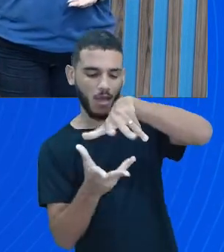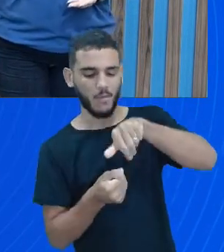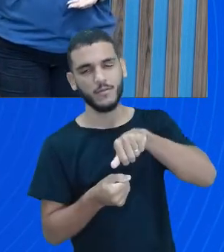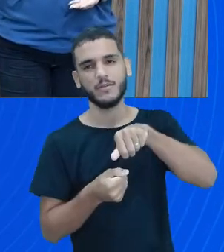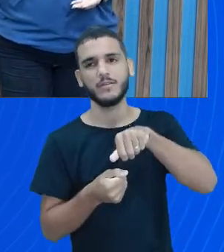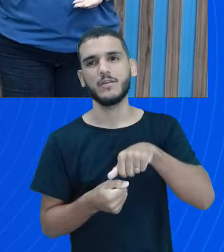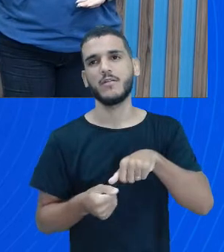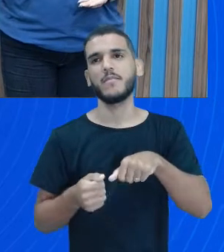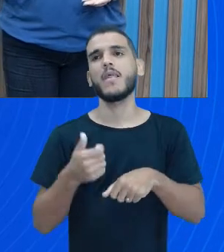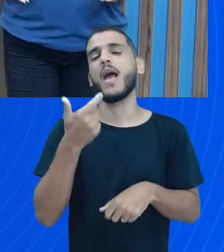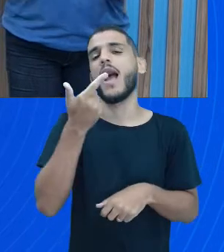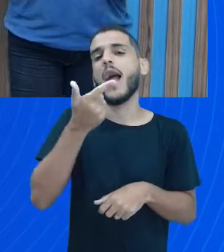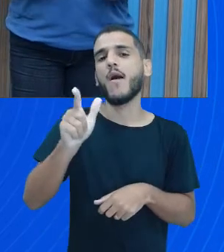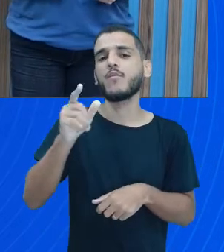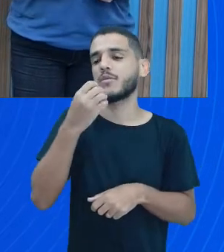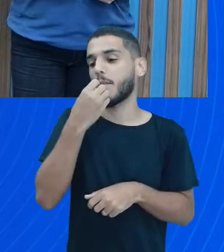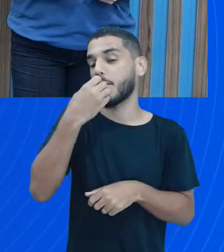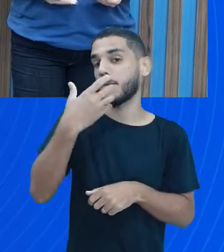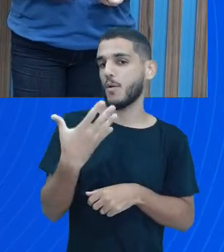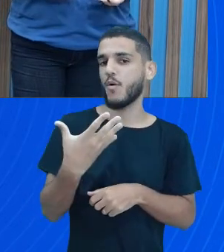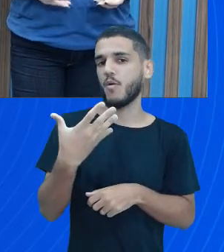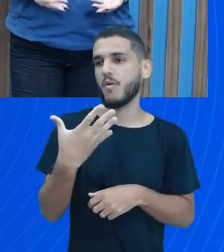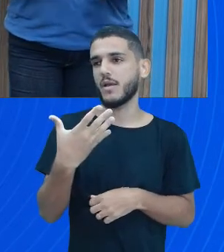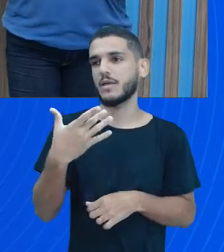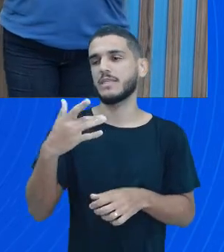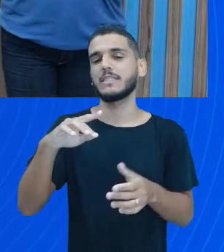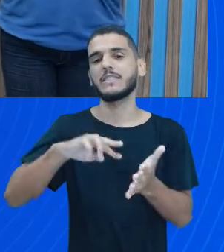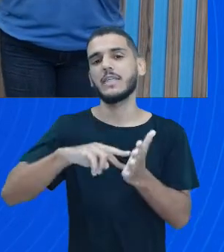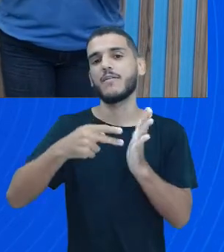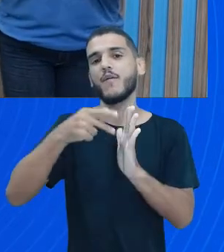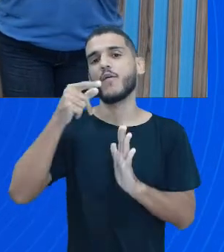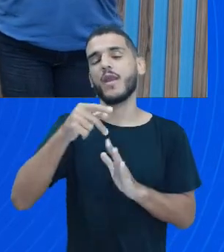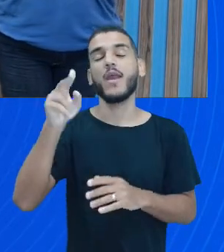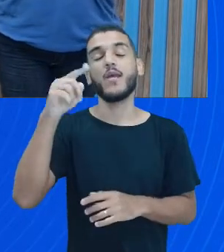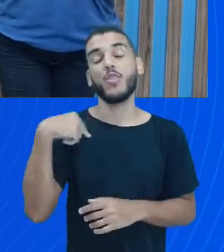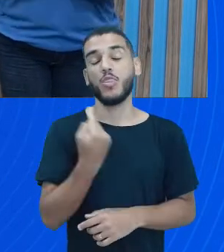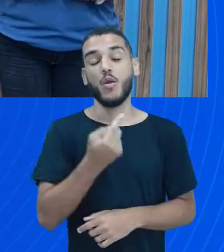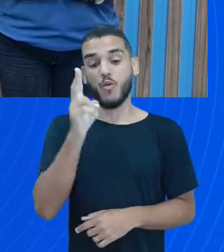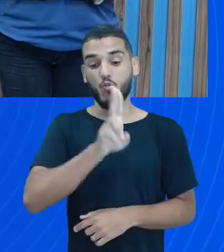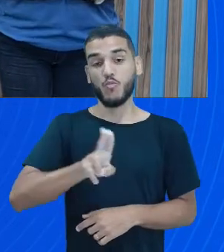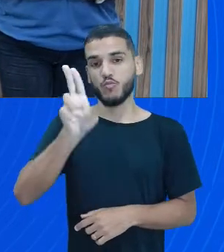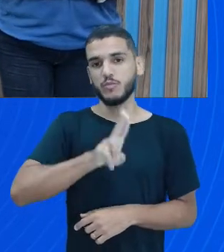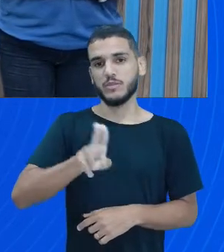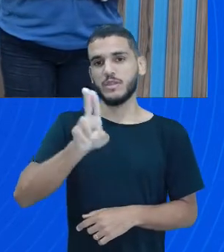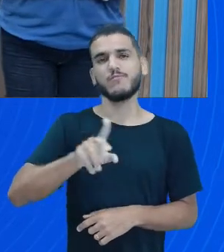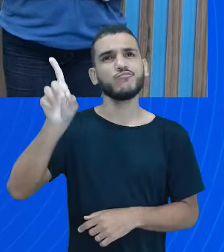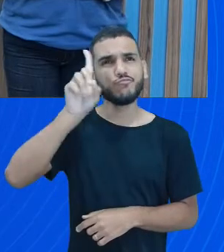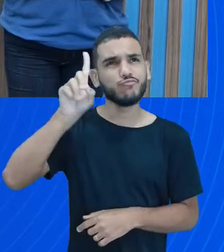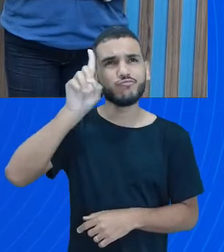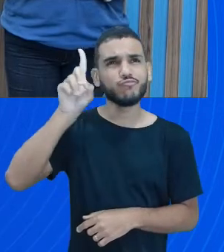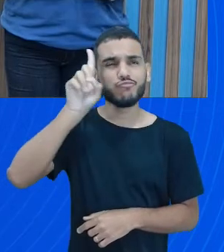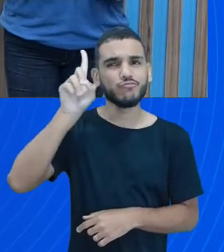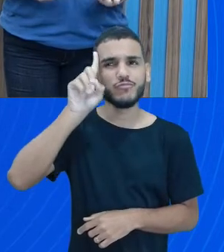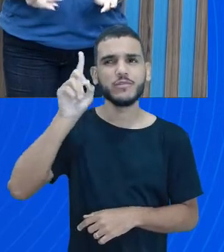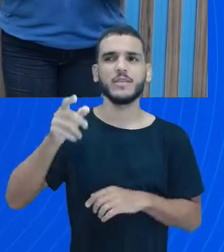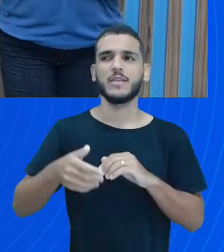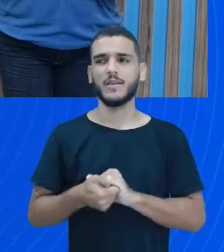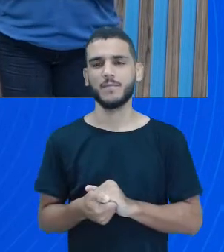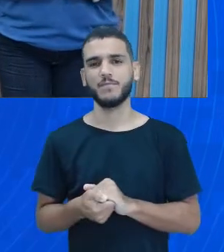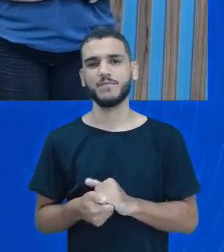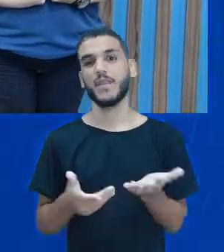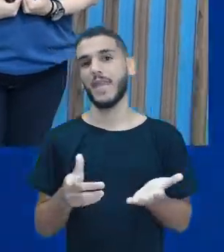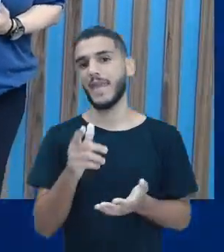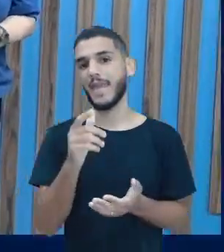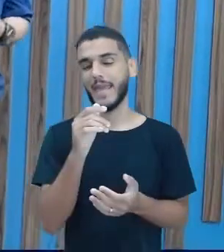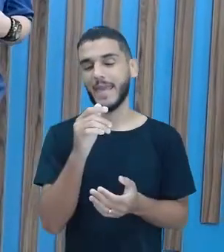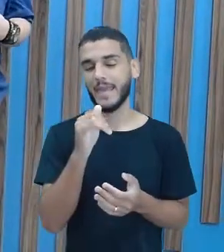potável é aquela que serve para o nosso uso, o nosso consumo diário. Tá certo? Então, para beber